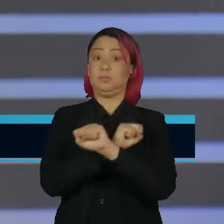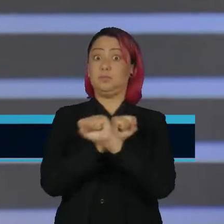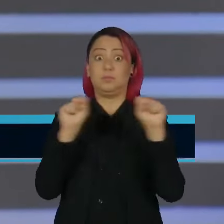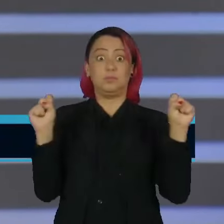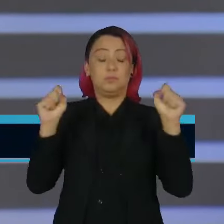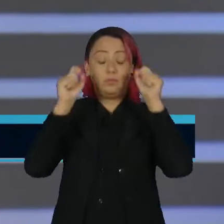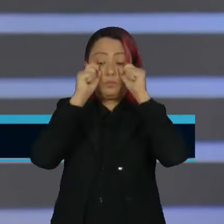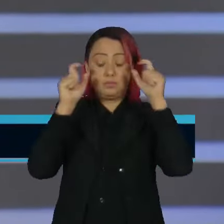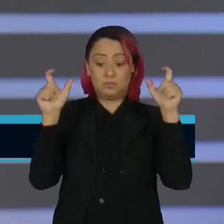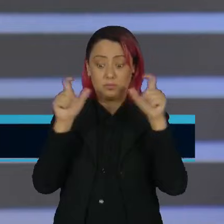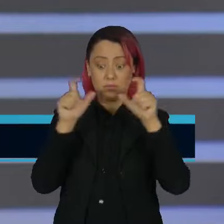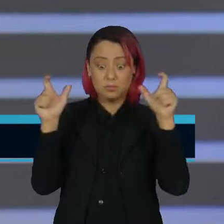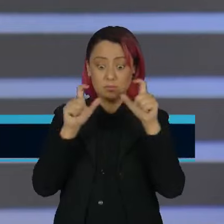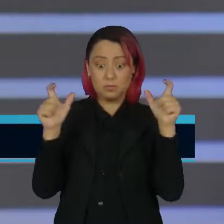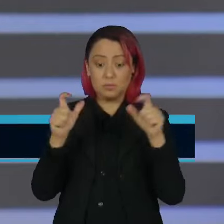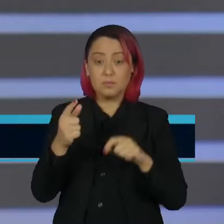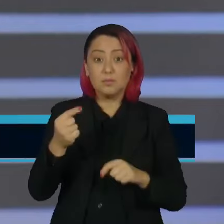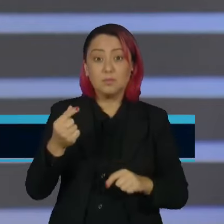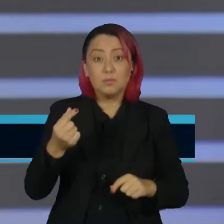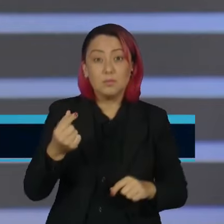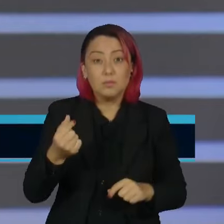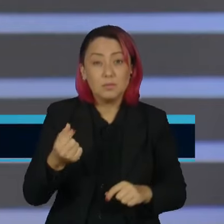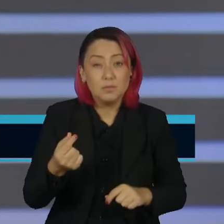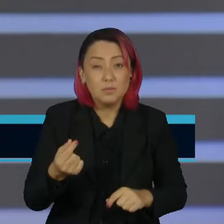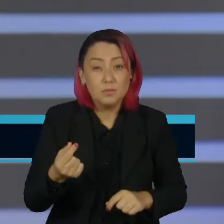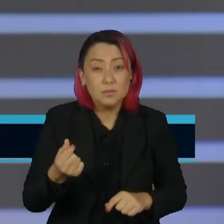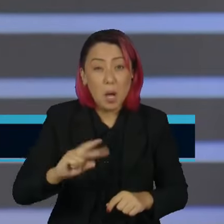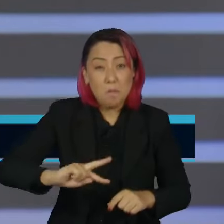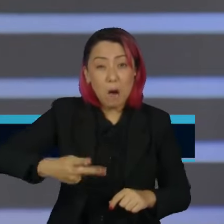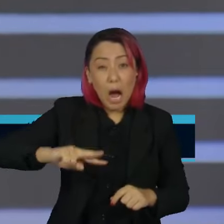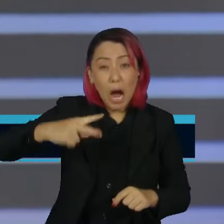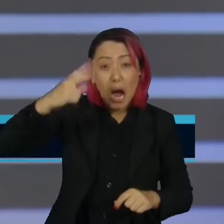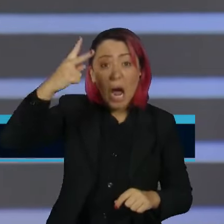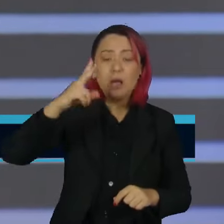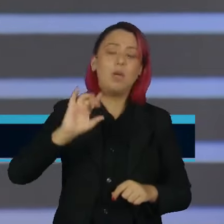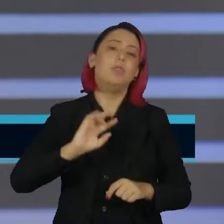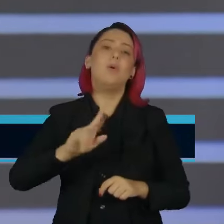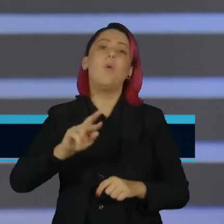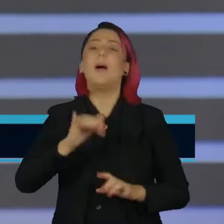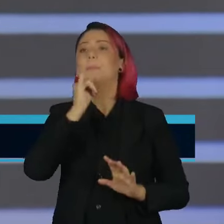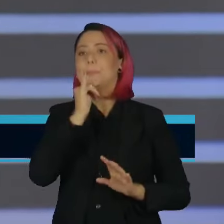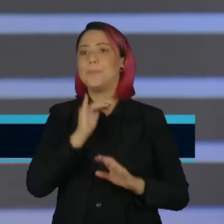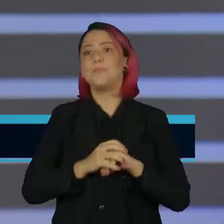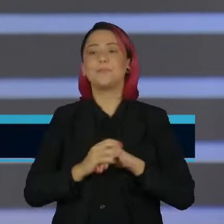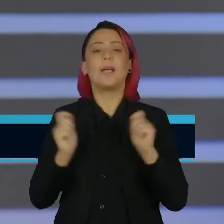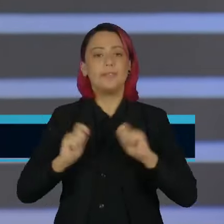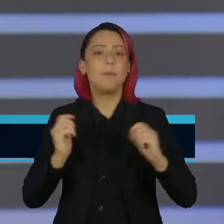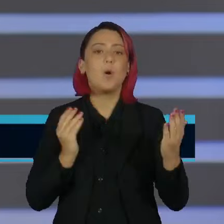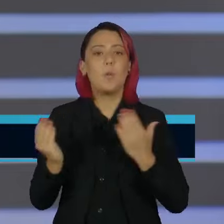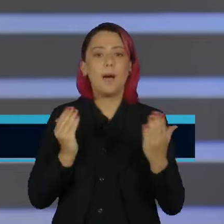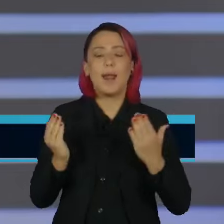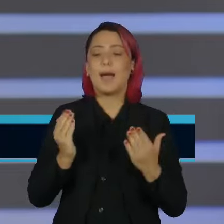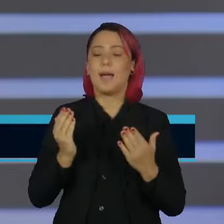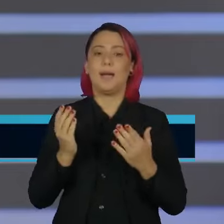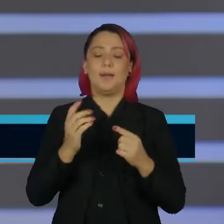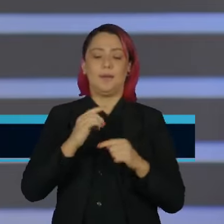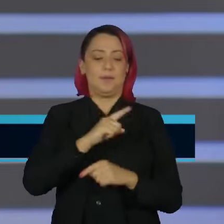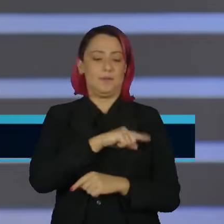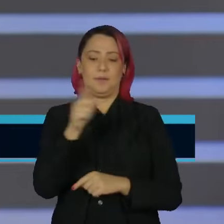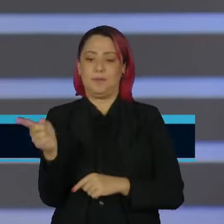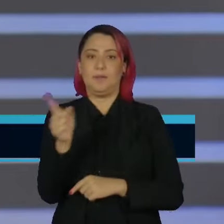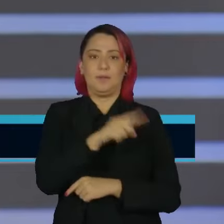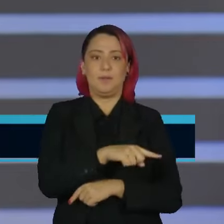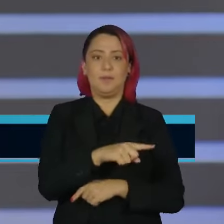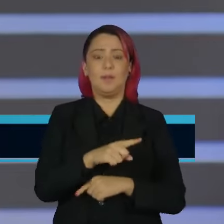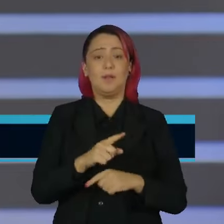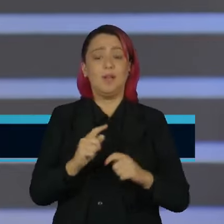para cima, para cima. Não é uma coisa assim que você fala, você compara a ida de São Paulo ao Rio e de volta com a ida para